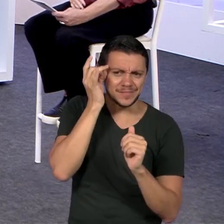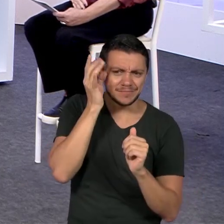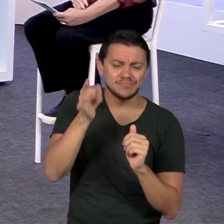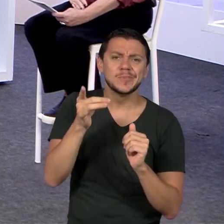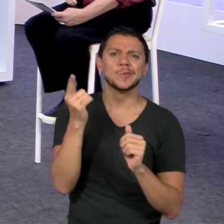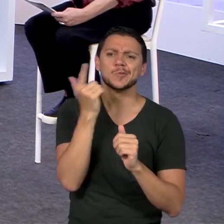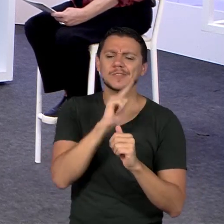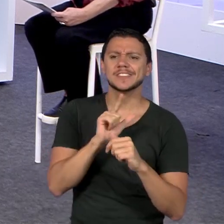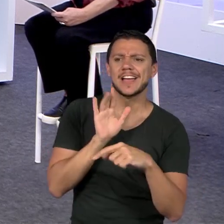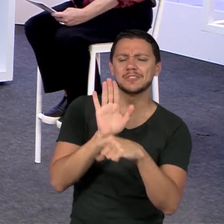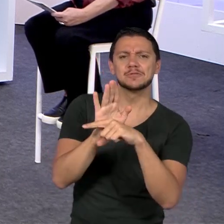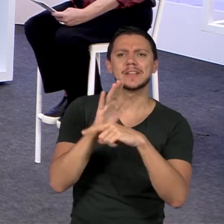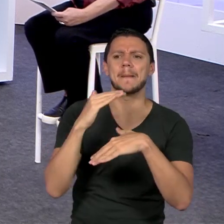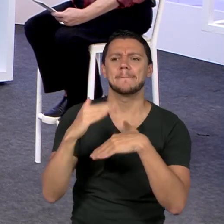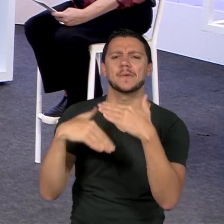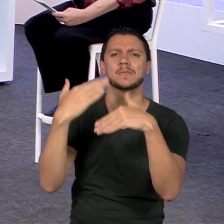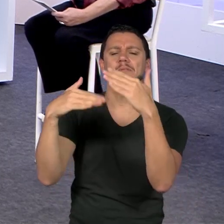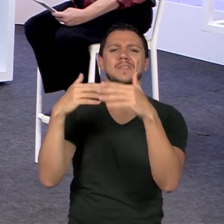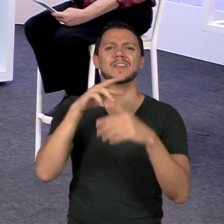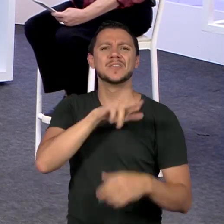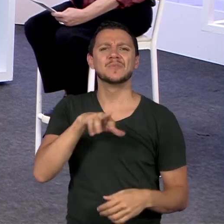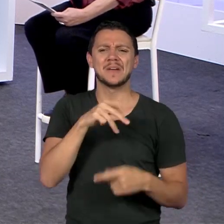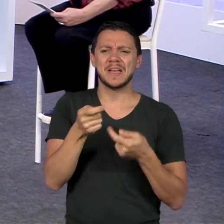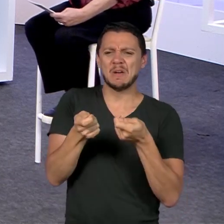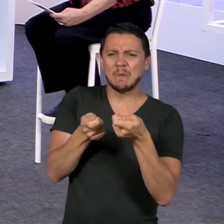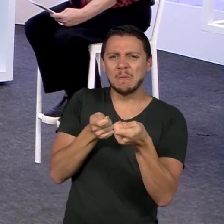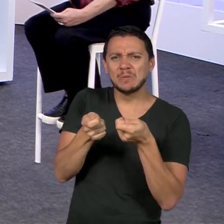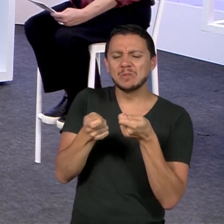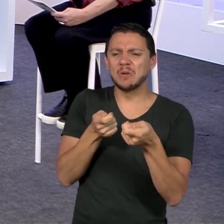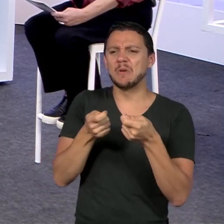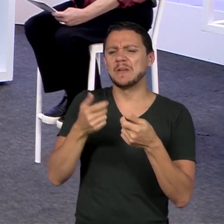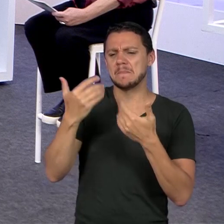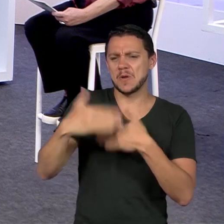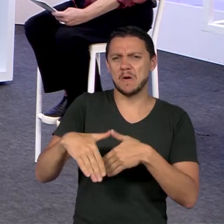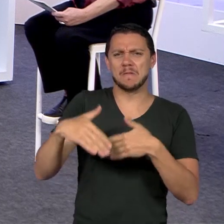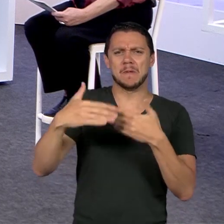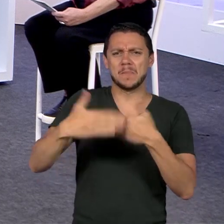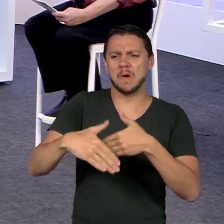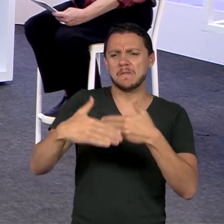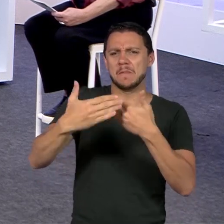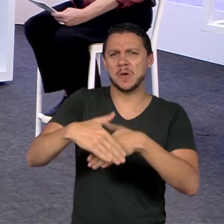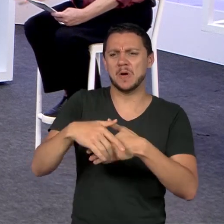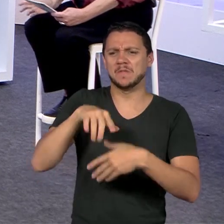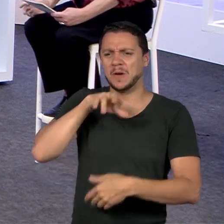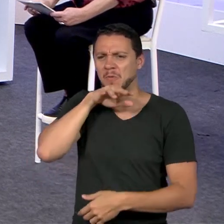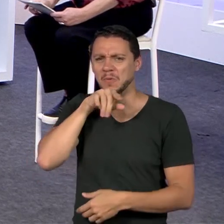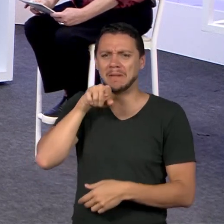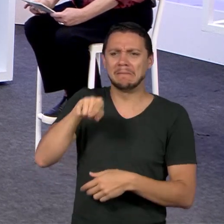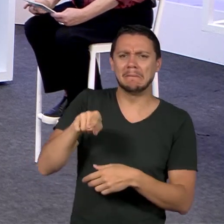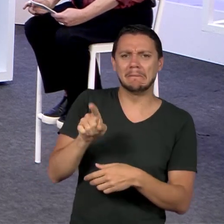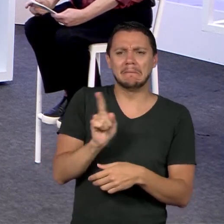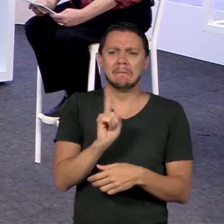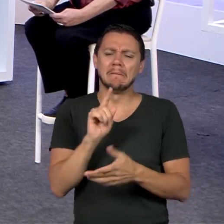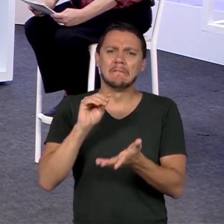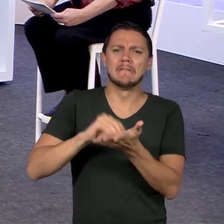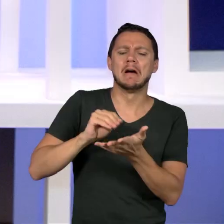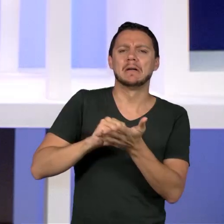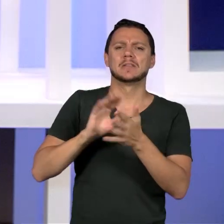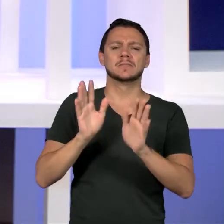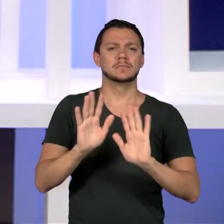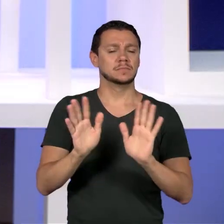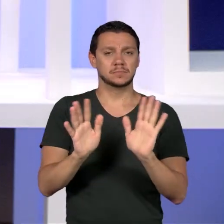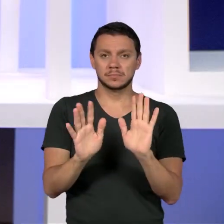controlando com processos de avaliação, como é que eles estão ou deixam de estar.